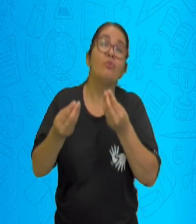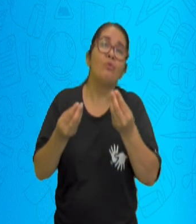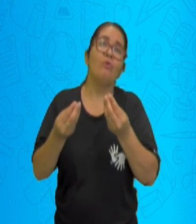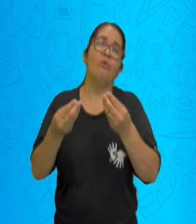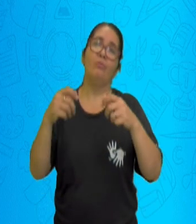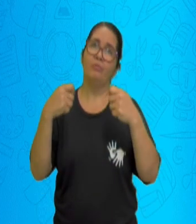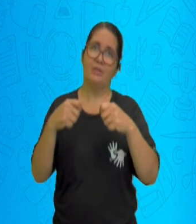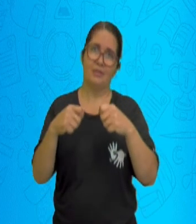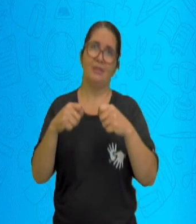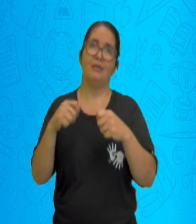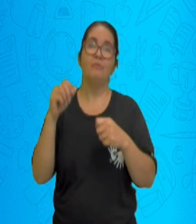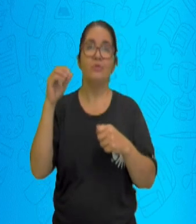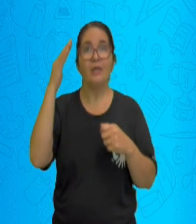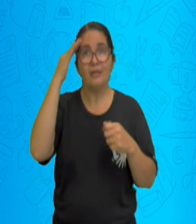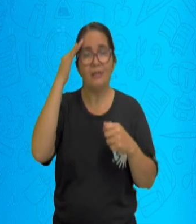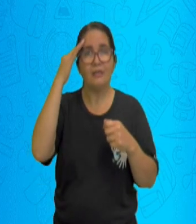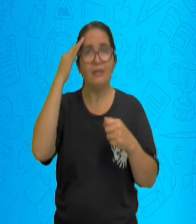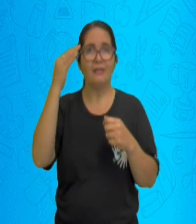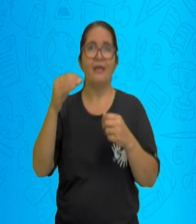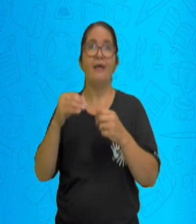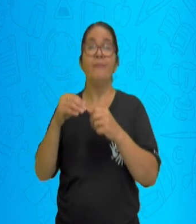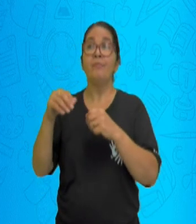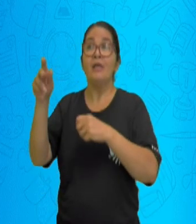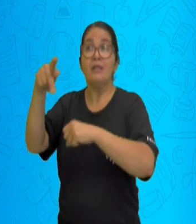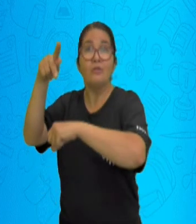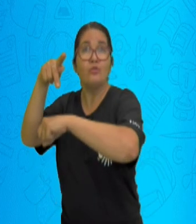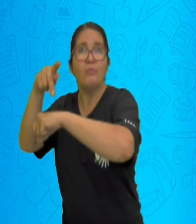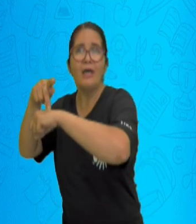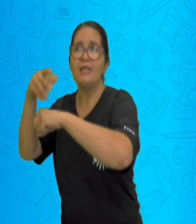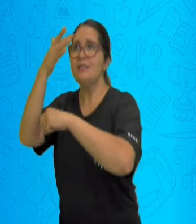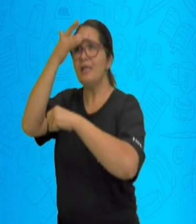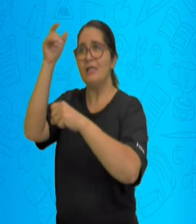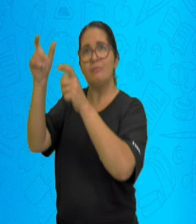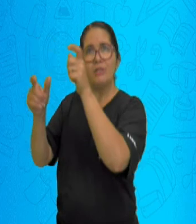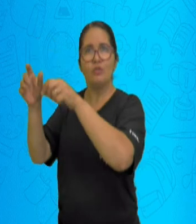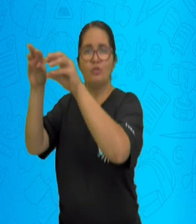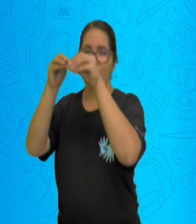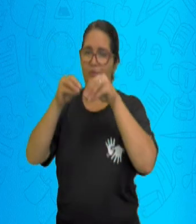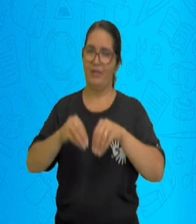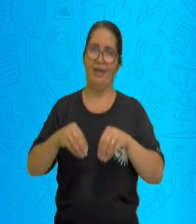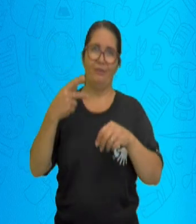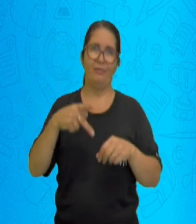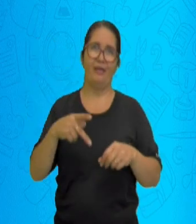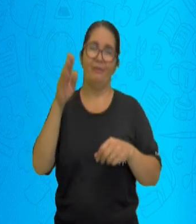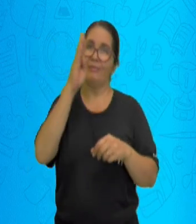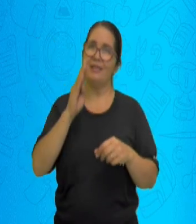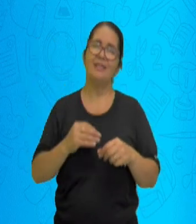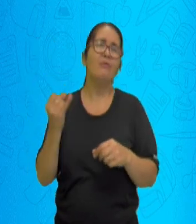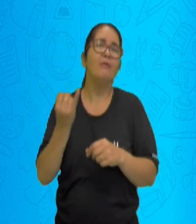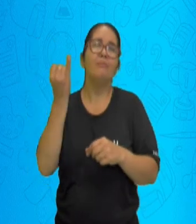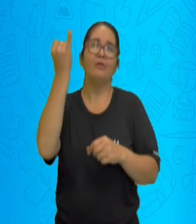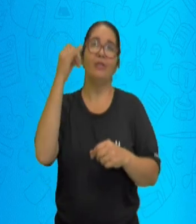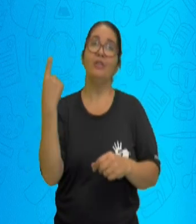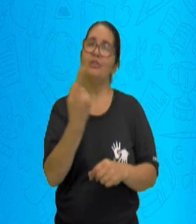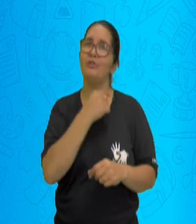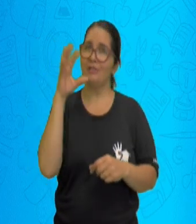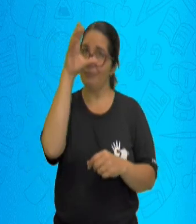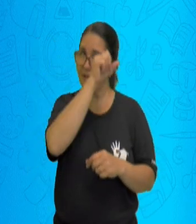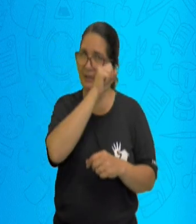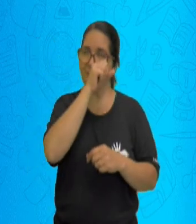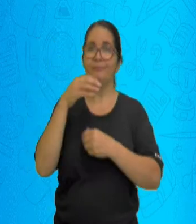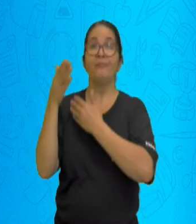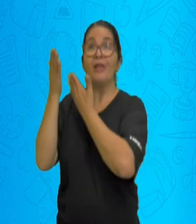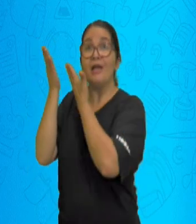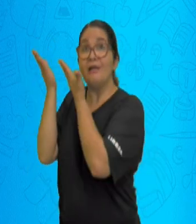está aqui no Brasil. E para finalizar nossa aula, eu trouxe aqui uma imagem daqui de Governador Valadares,